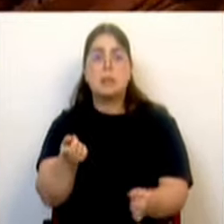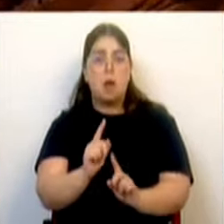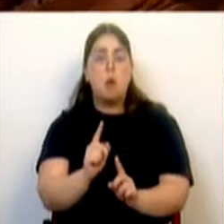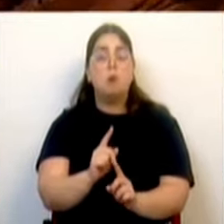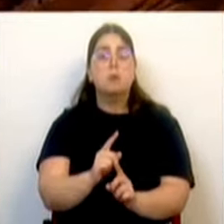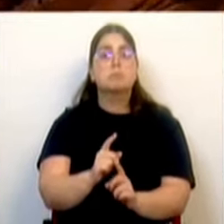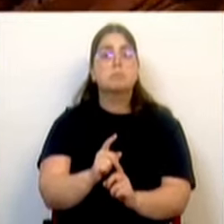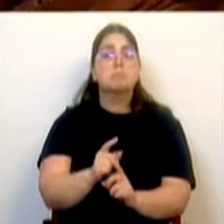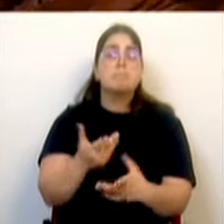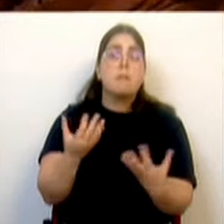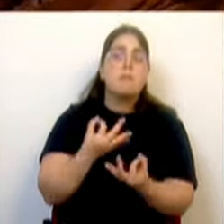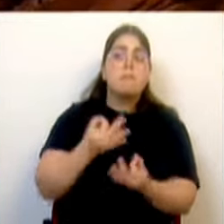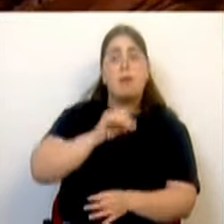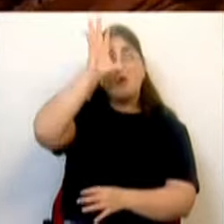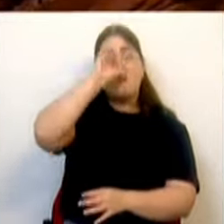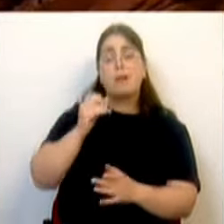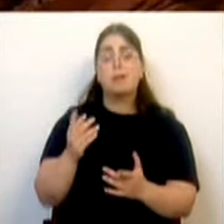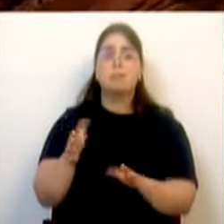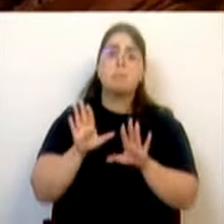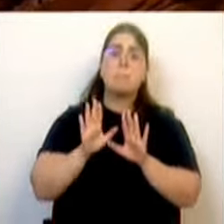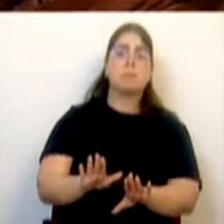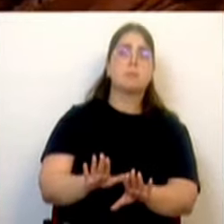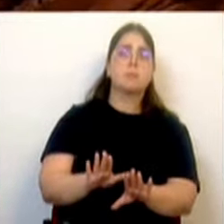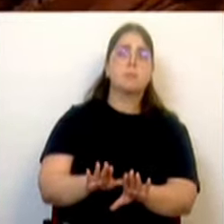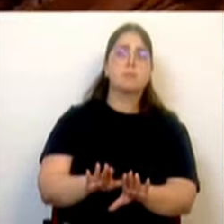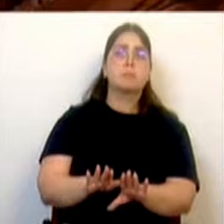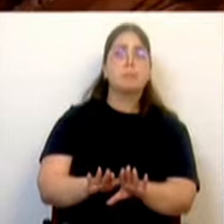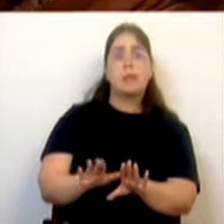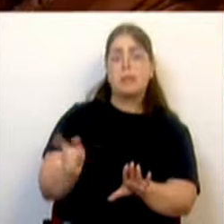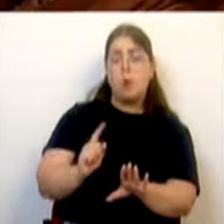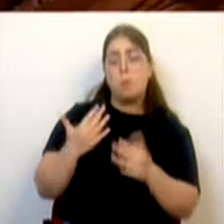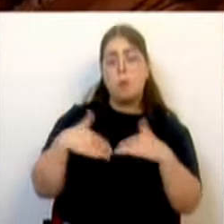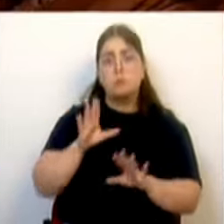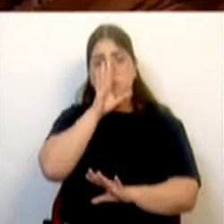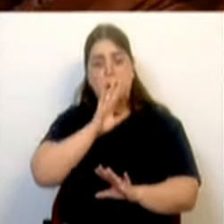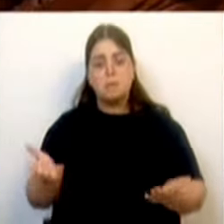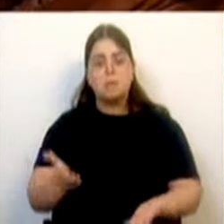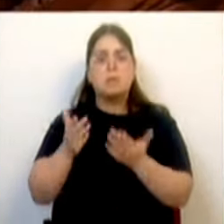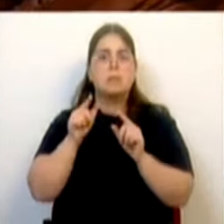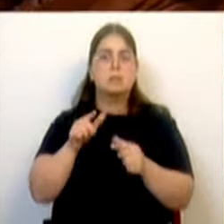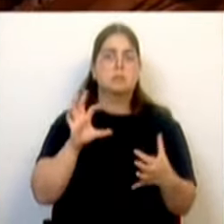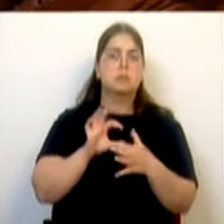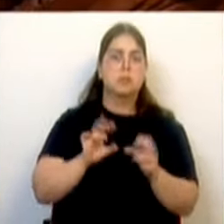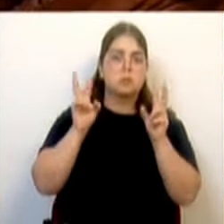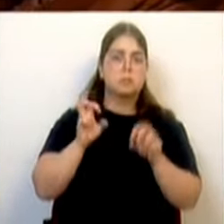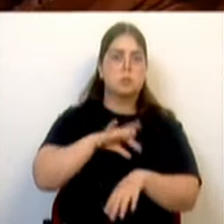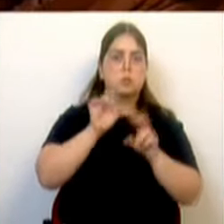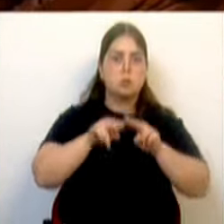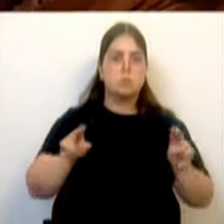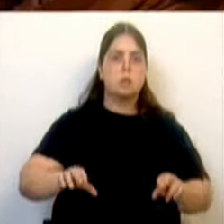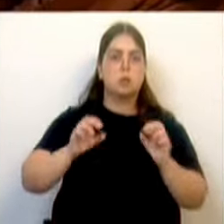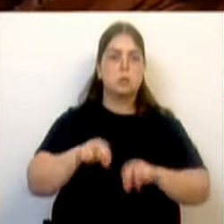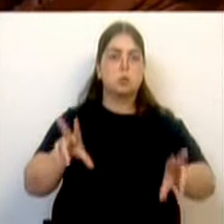se o Governo tirasse o pé da embariagem neste tema do novo hospital do Oeste, porque, caso contrário,